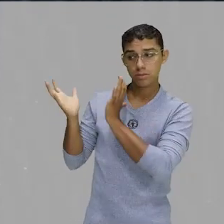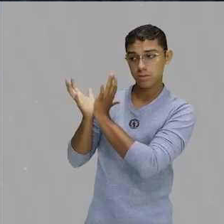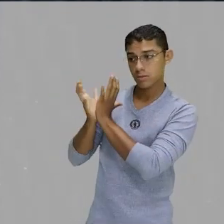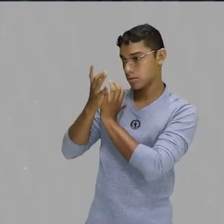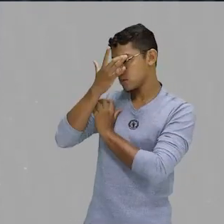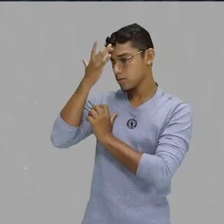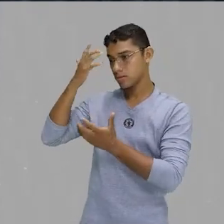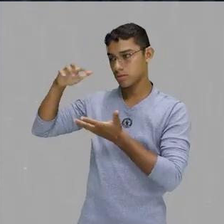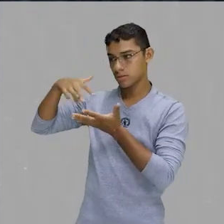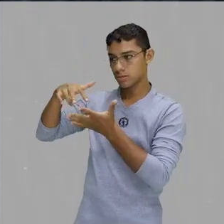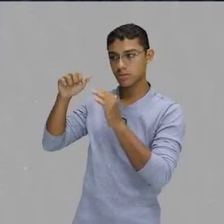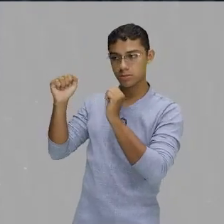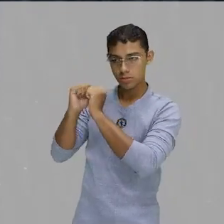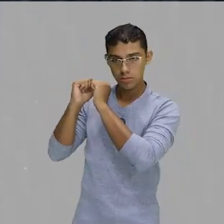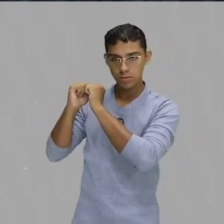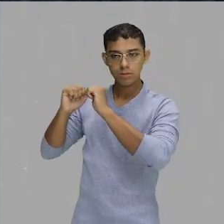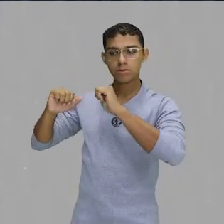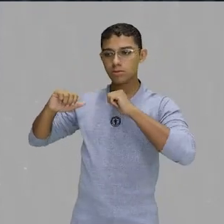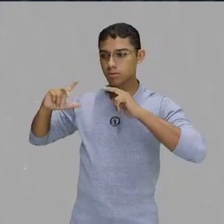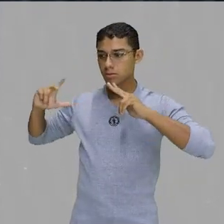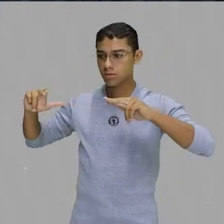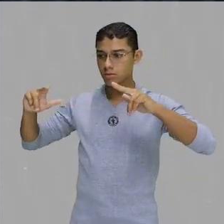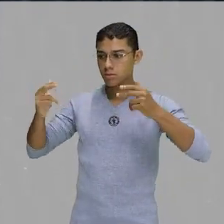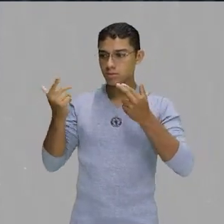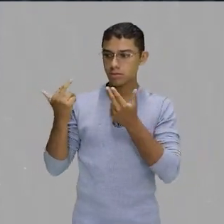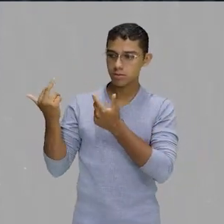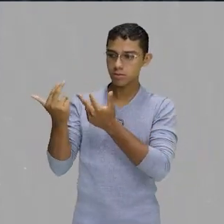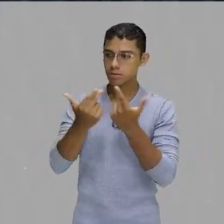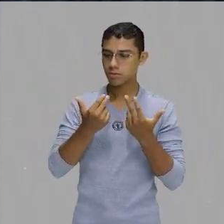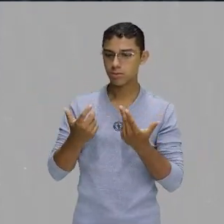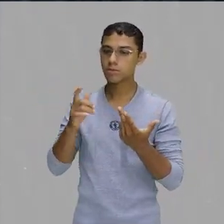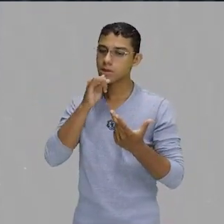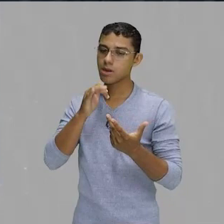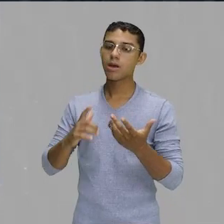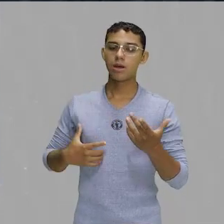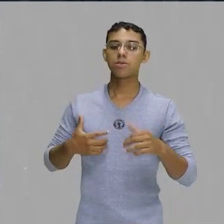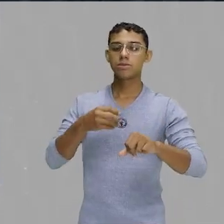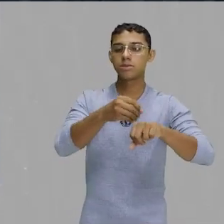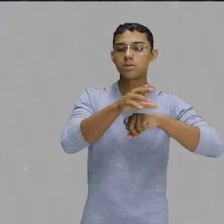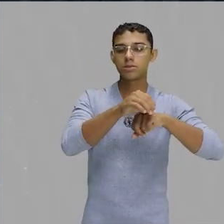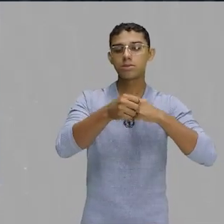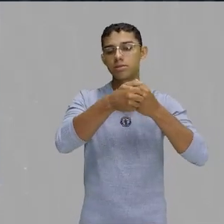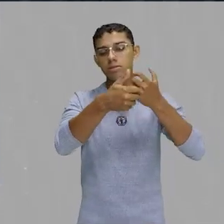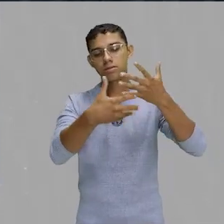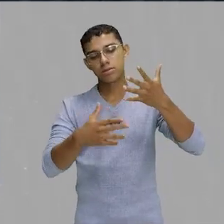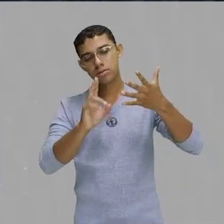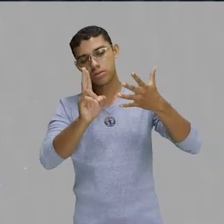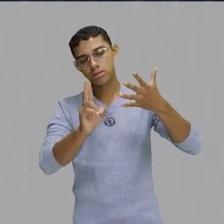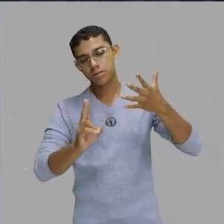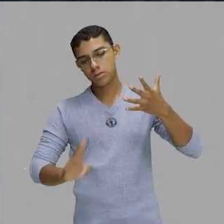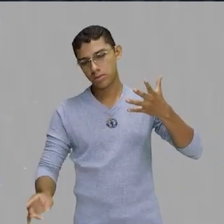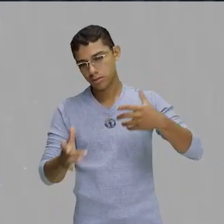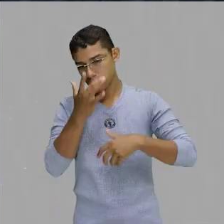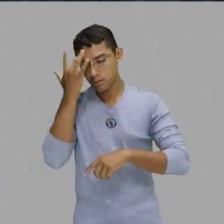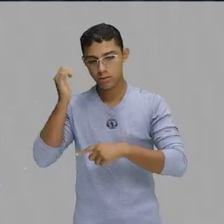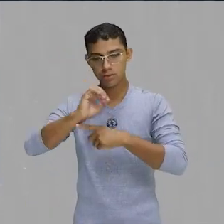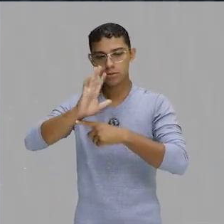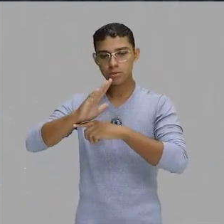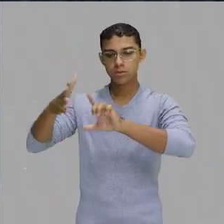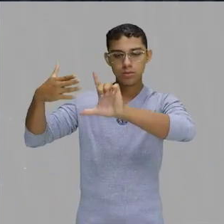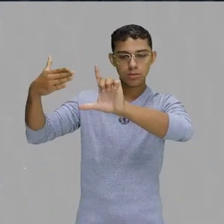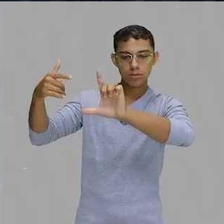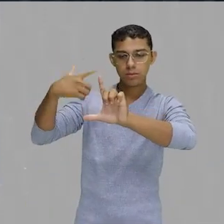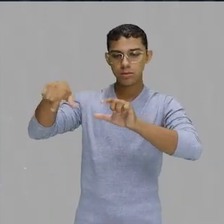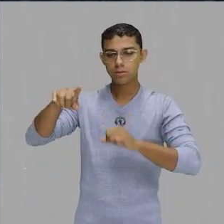Pois é, o reggaeton, ele tem esses passos sincronizados. E eu tenho uma dica de série pra vocês assistirem, ótima,